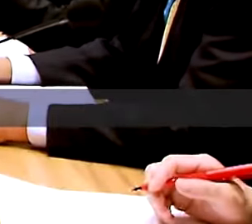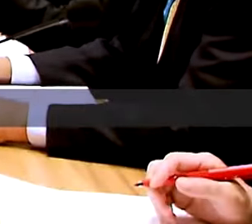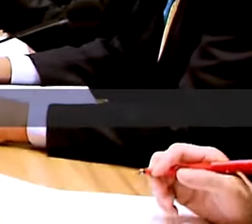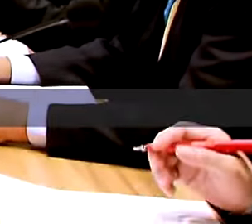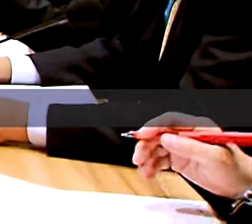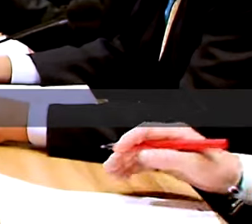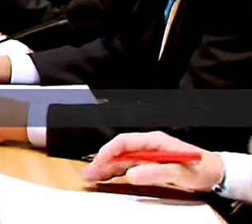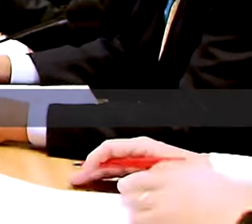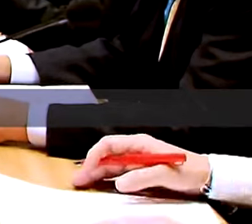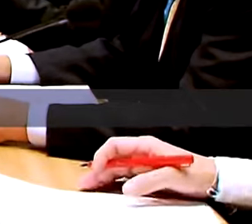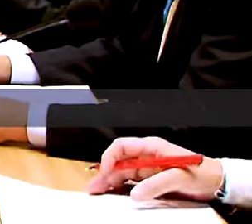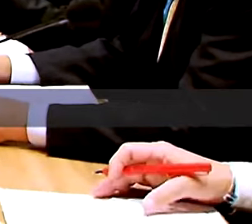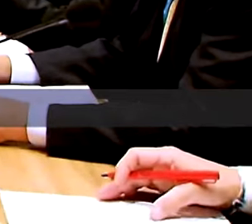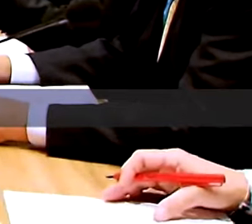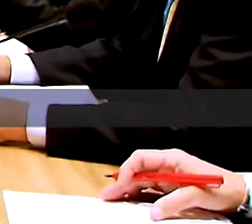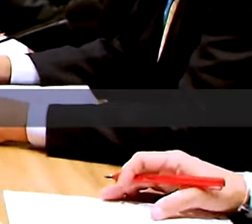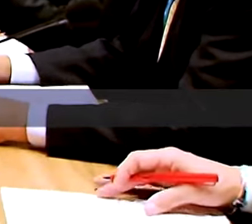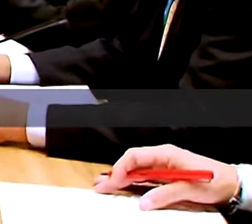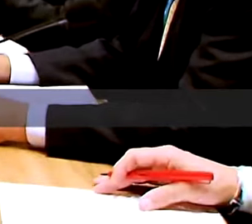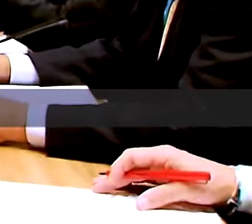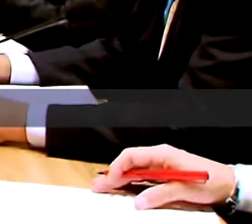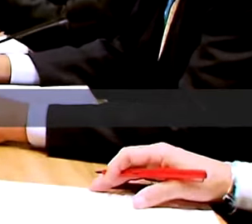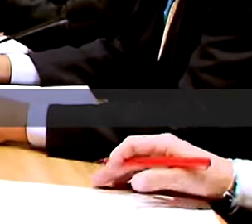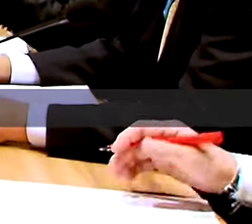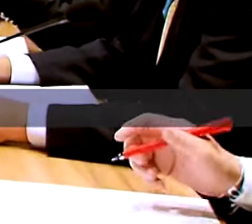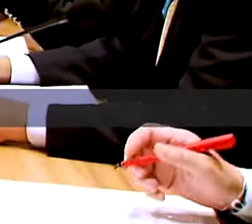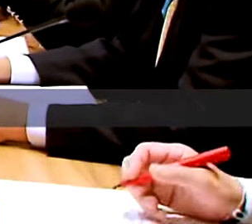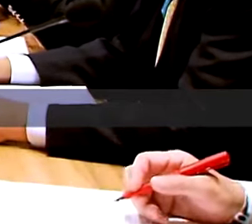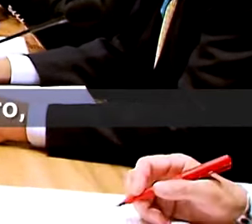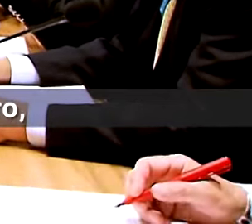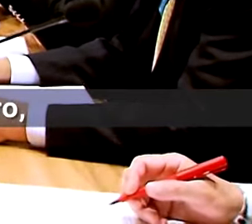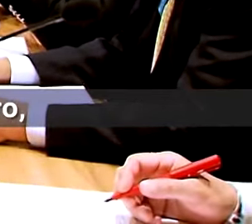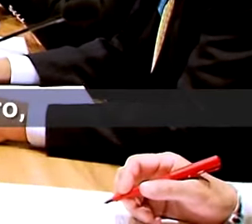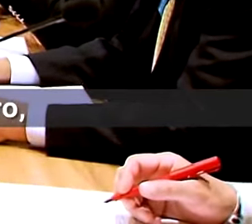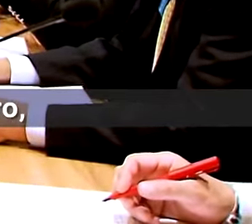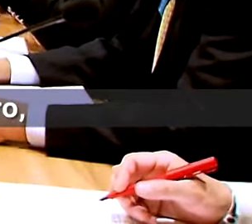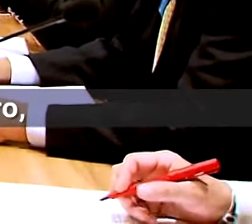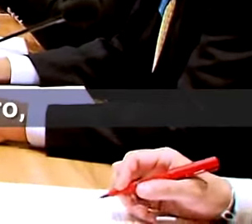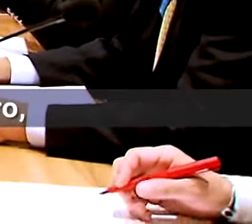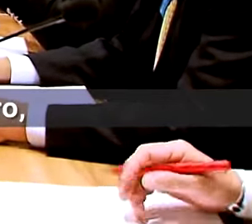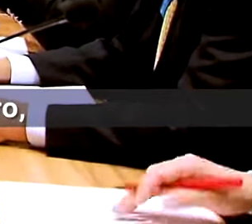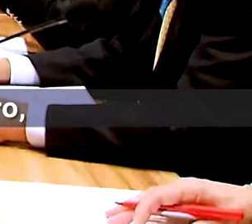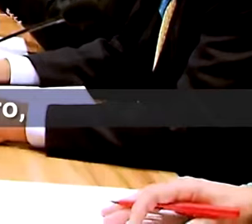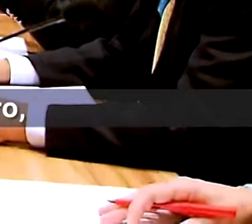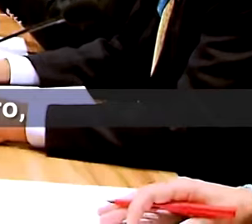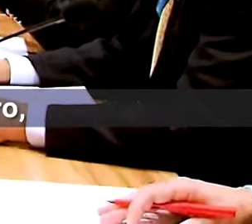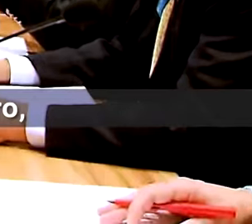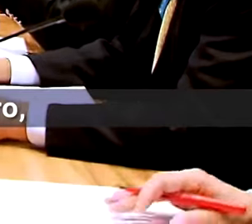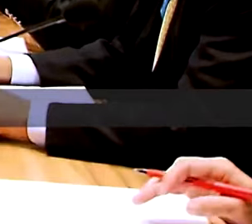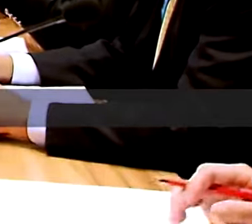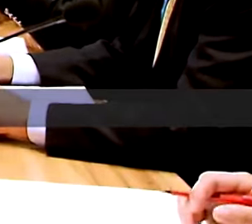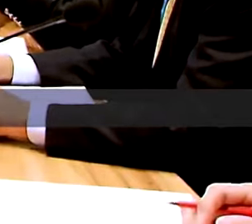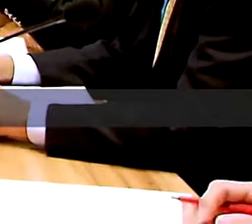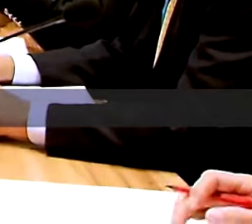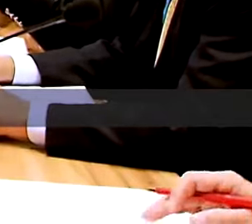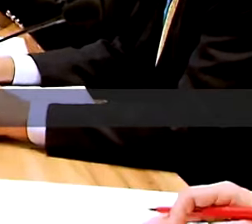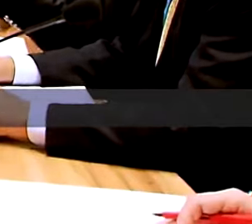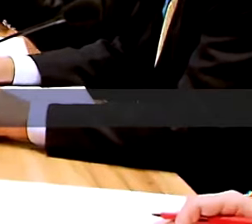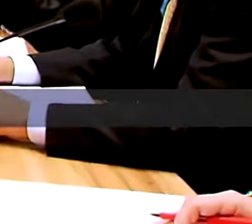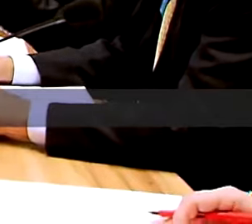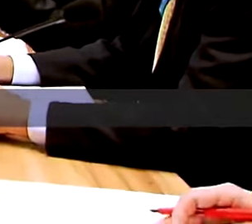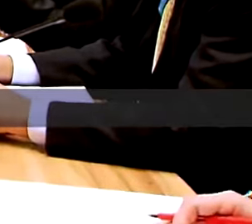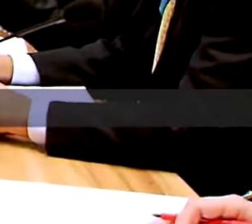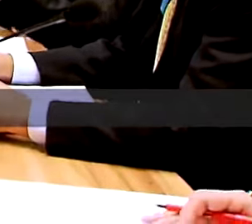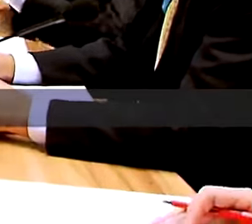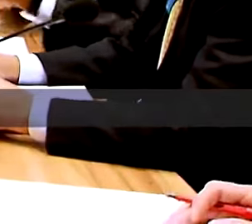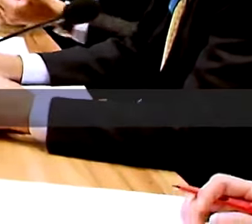presidência pro-temporal de Brasil, que o tem muito bem, que quem tome a posta para frente também nos